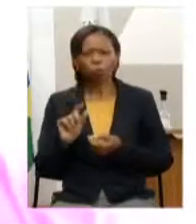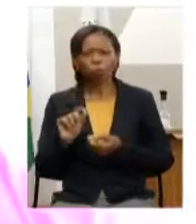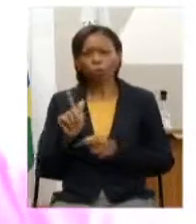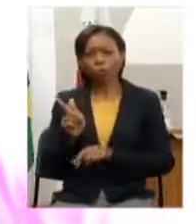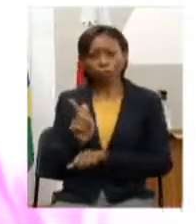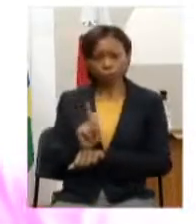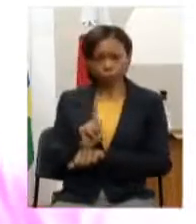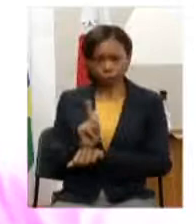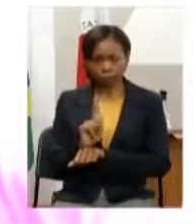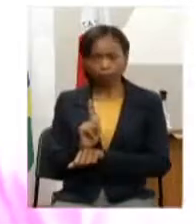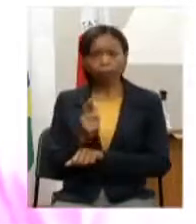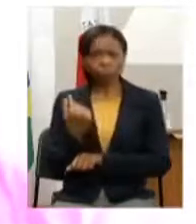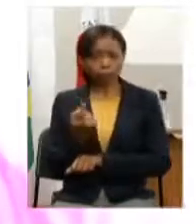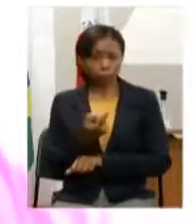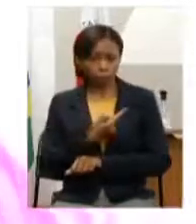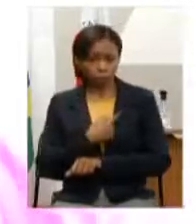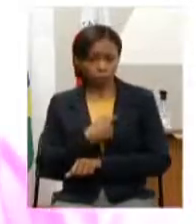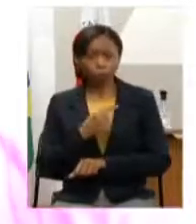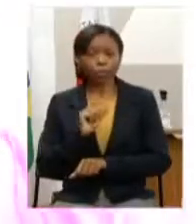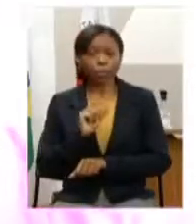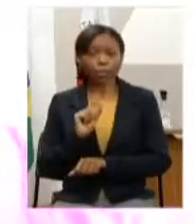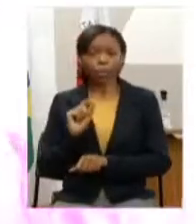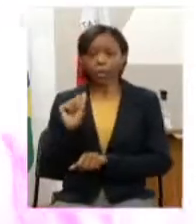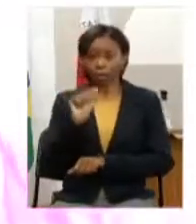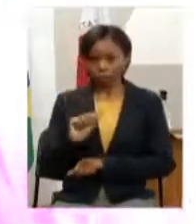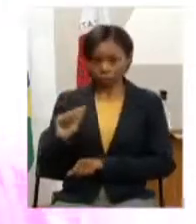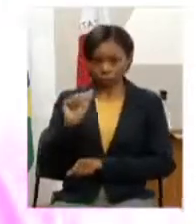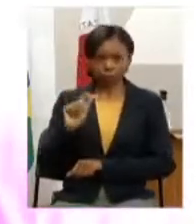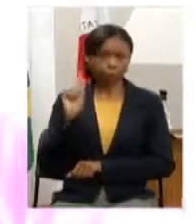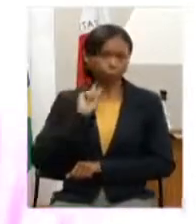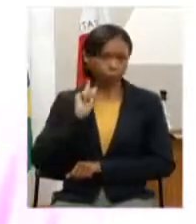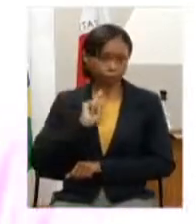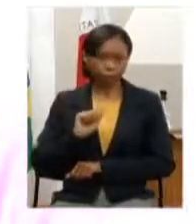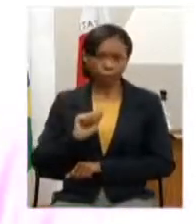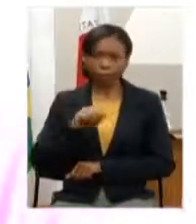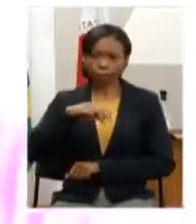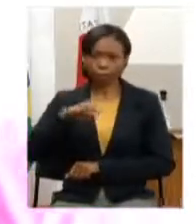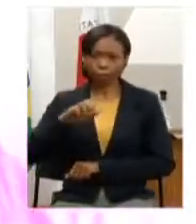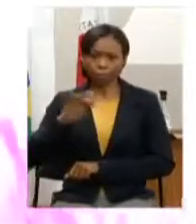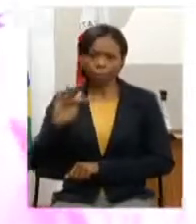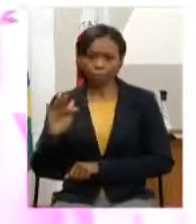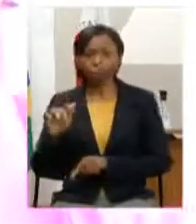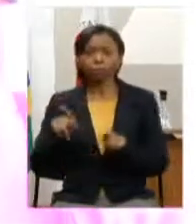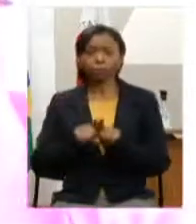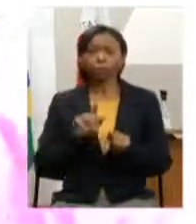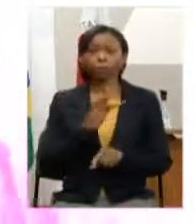a gente teve a gente quando eu falo associação mineira a MEFA a FETAENG